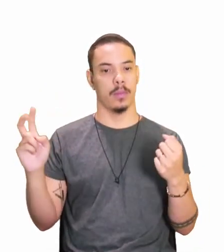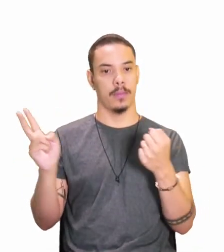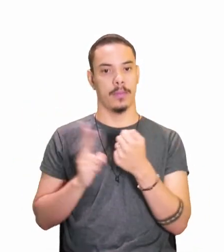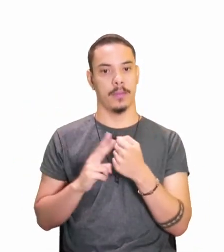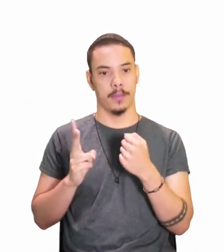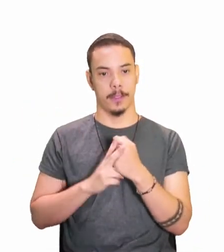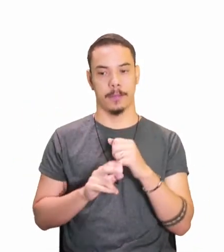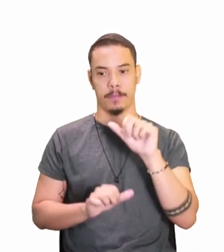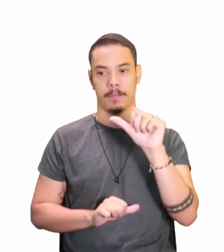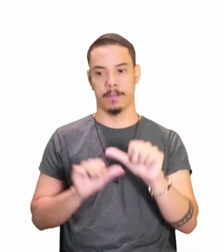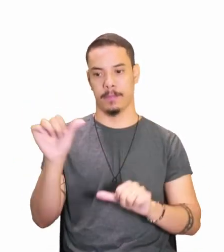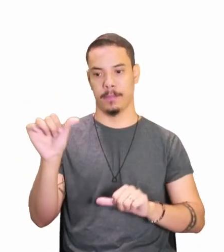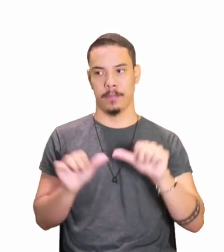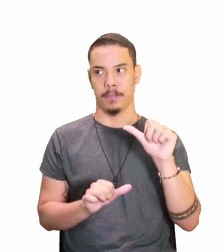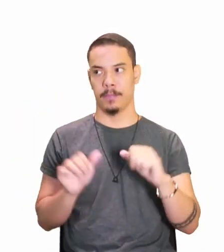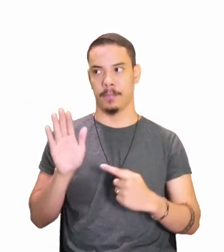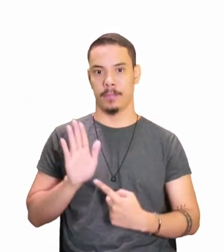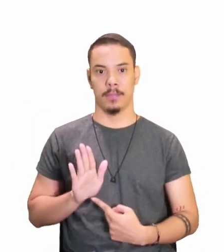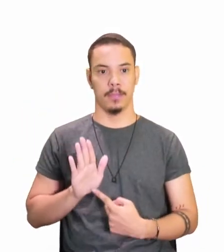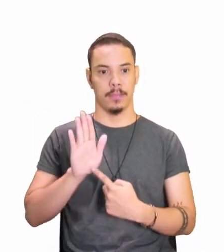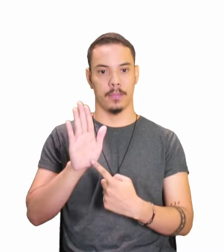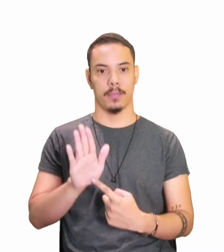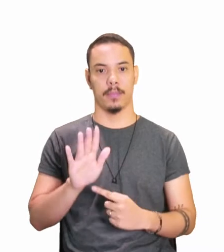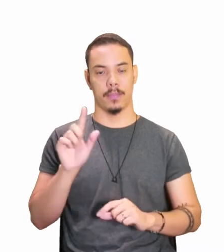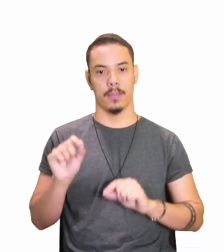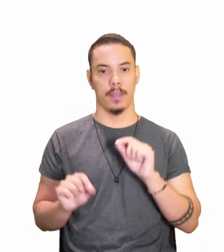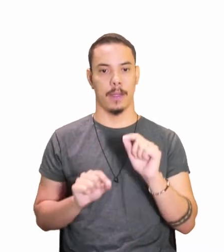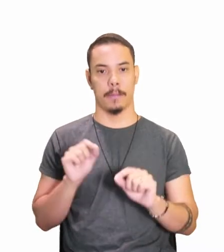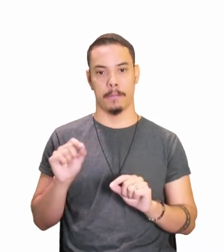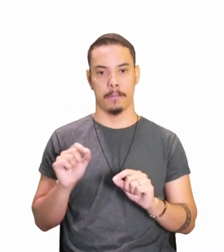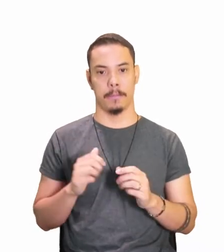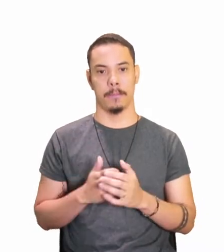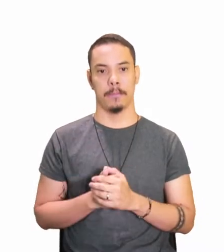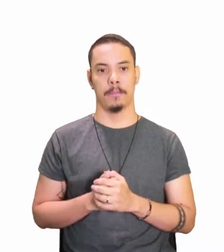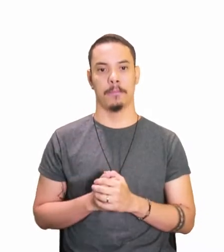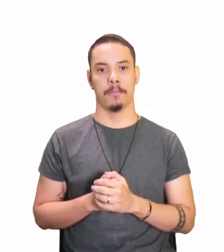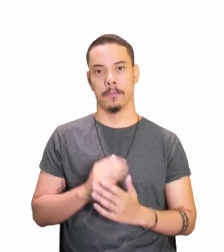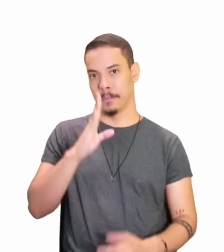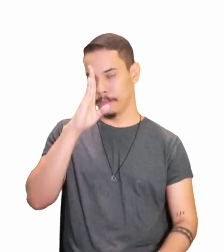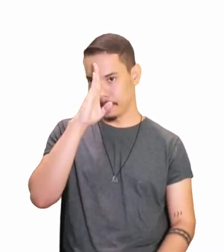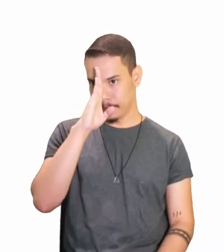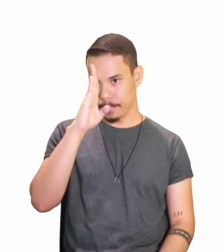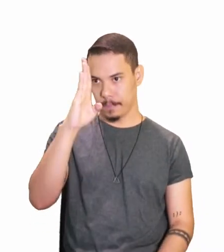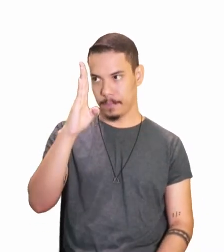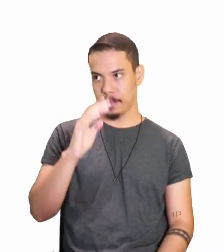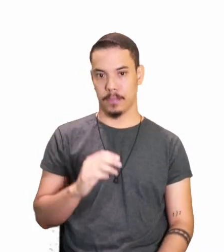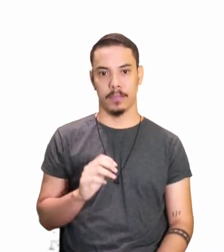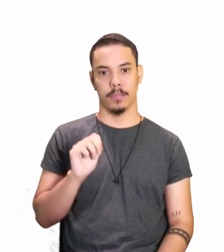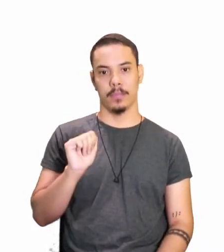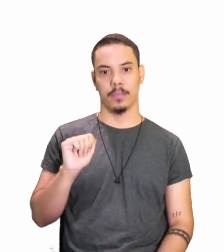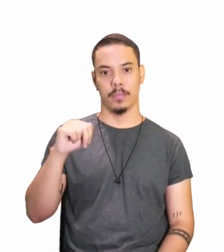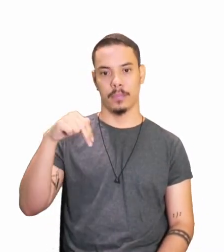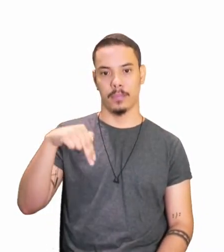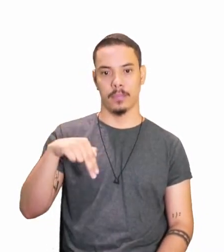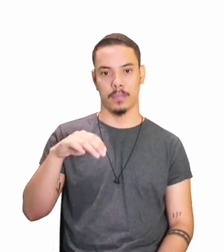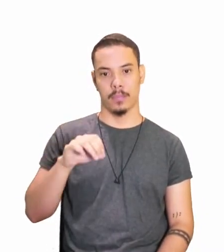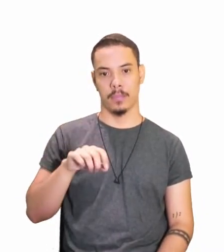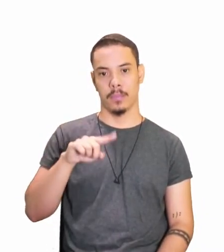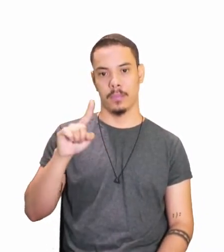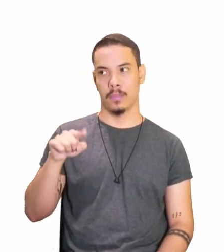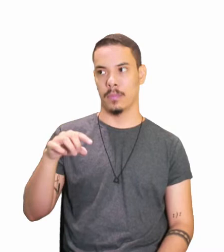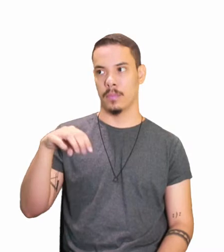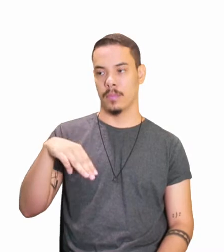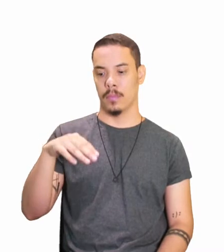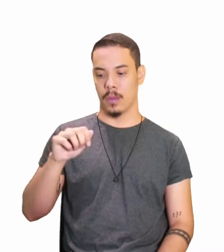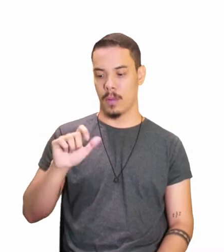irregulares, destaca-se os, o quem? Quem que vai ser destacado? Os verbos anômalos,